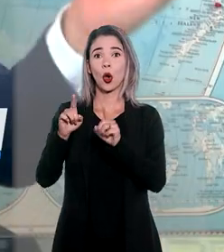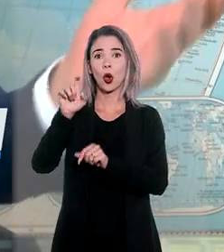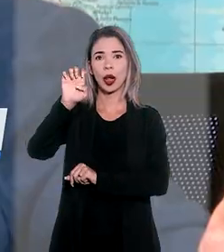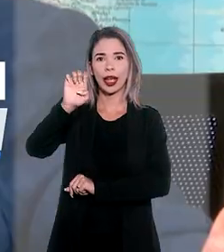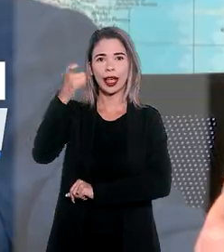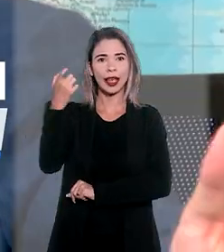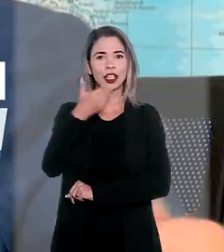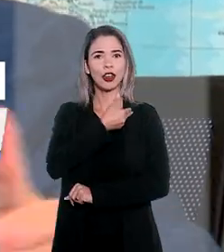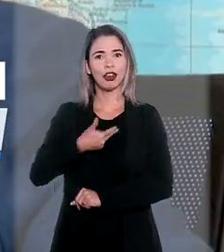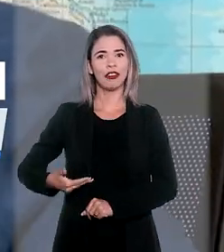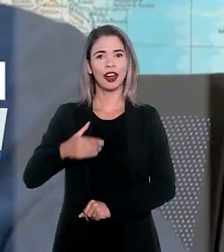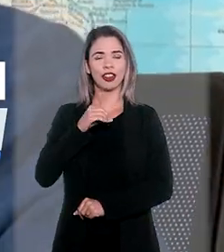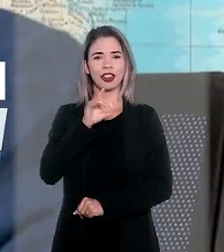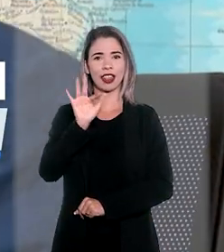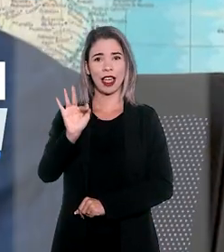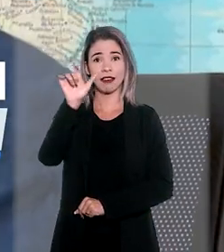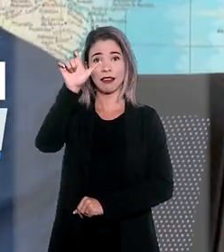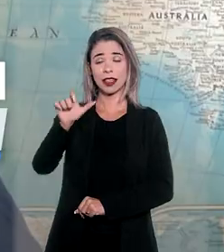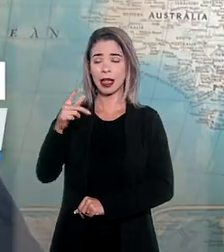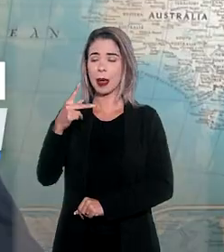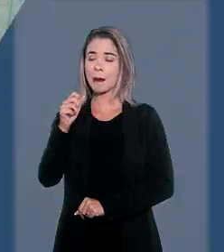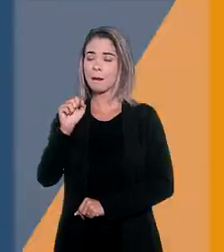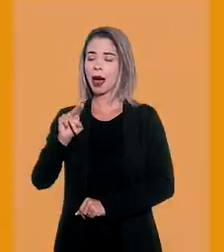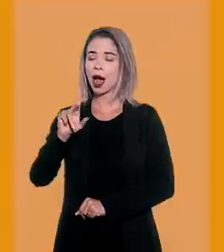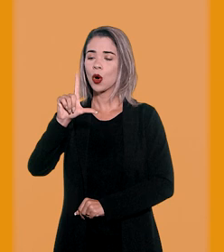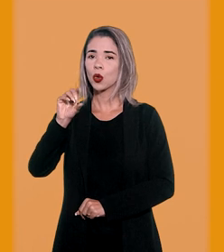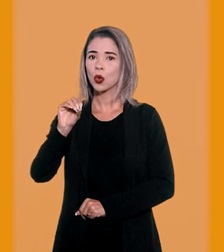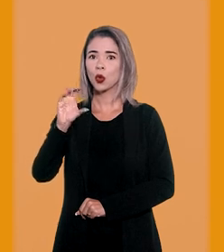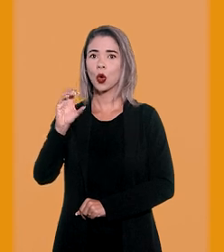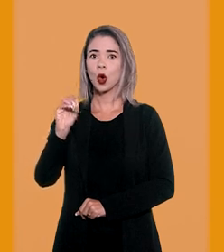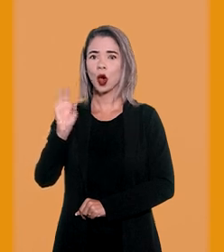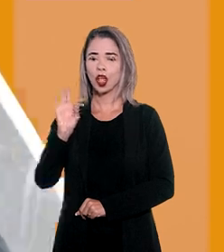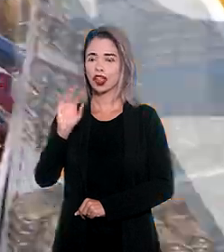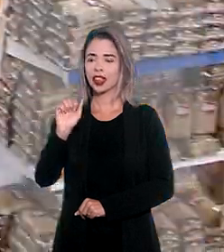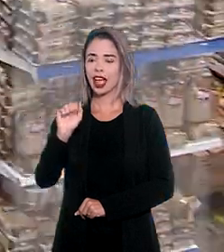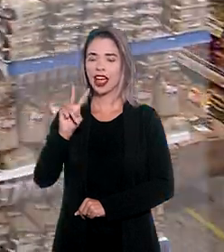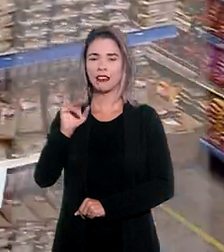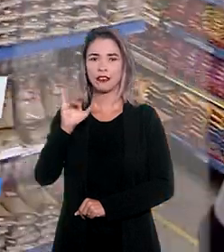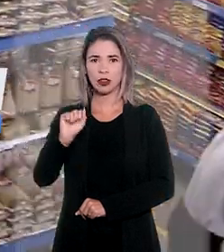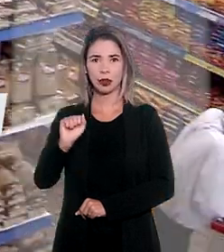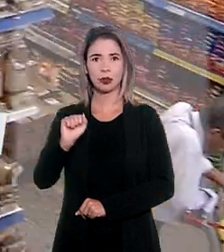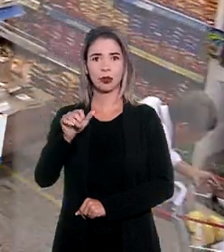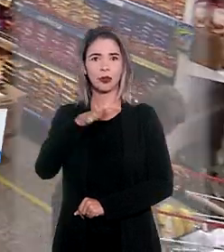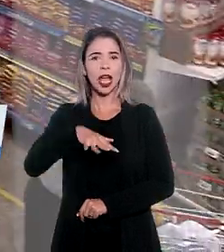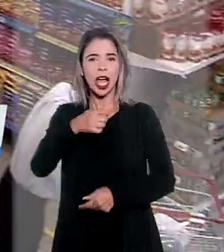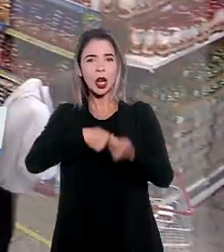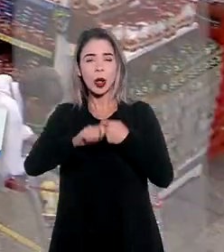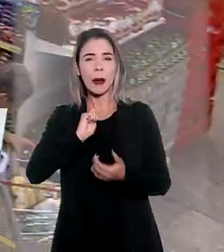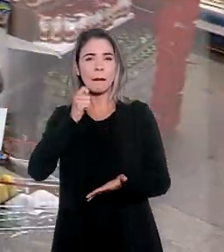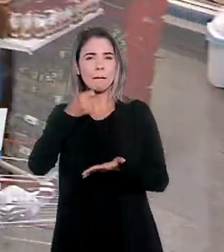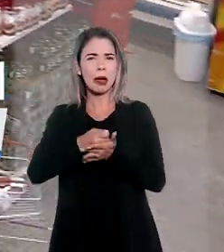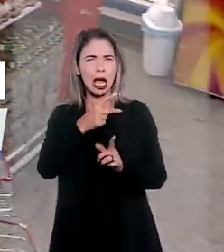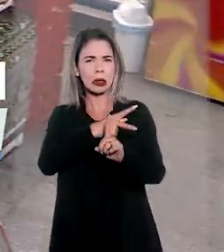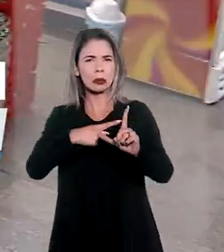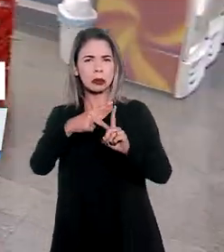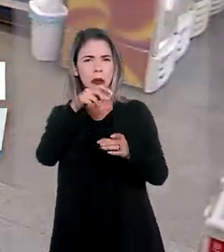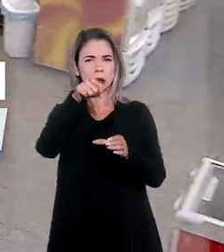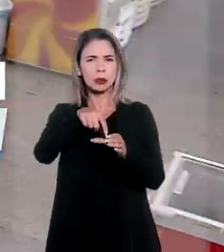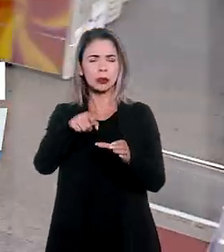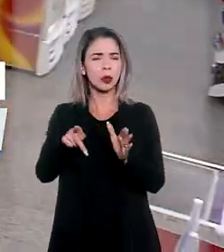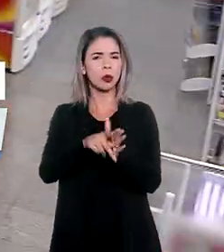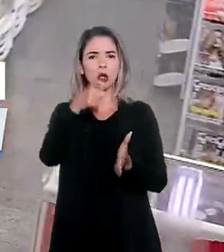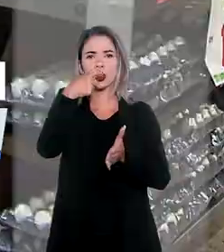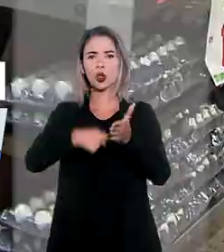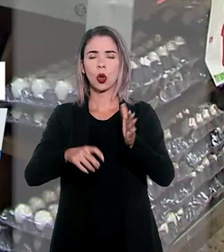contra o ex-governador do Distrito Federal, Paulo Otávio. Varejista não tem de pagar contribuições sociais sobre